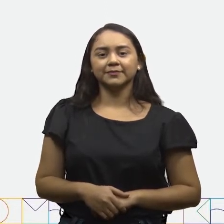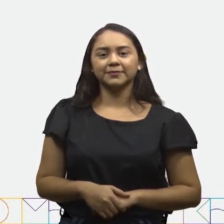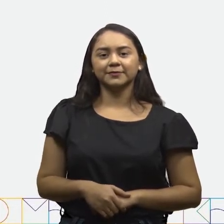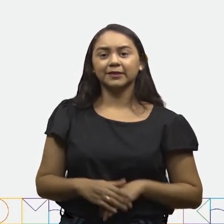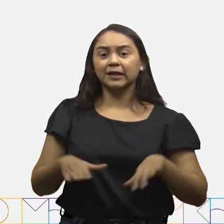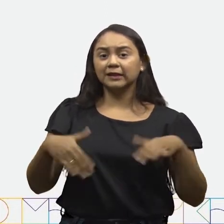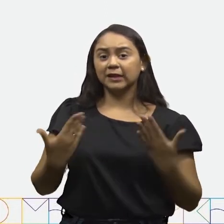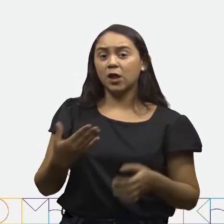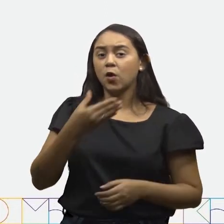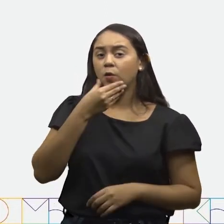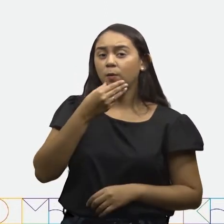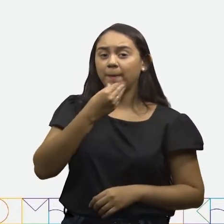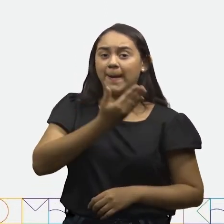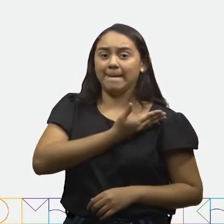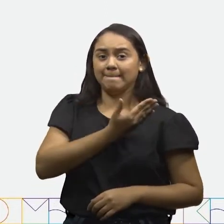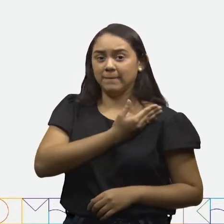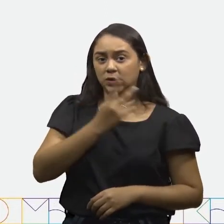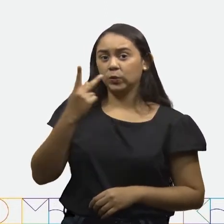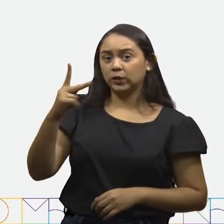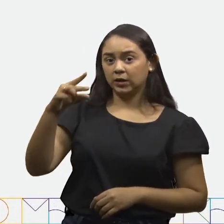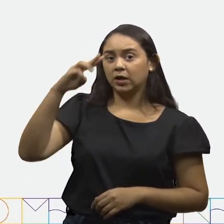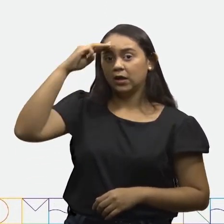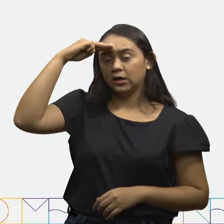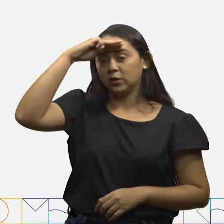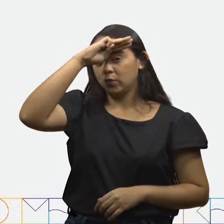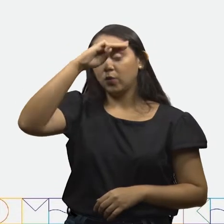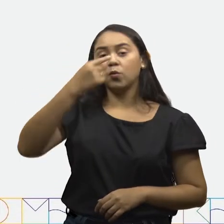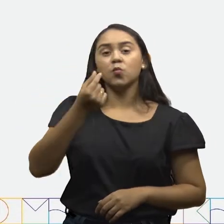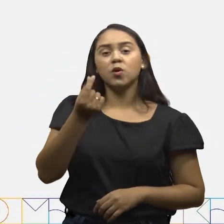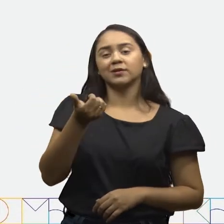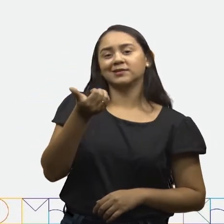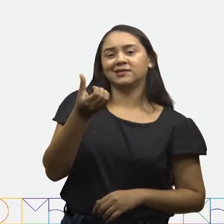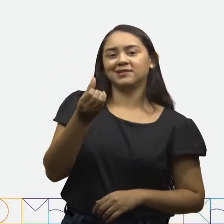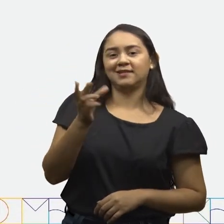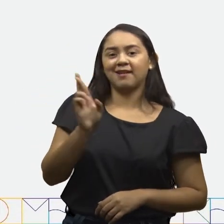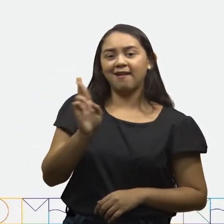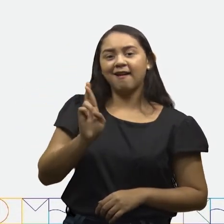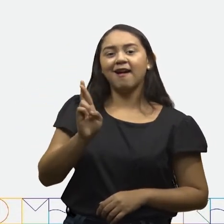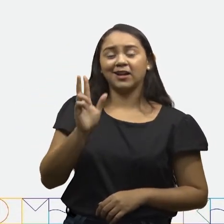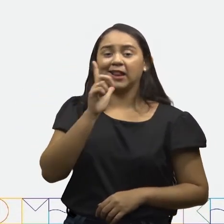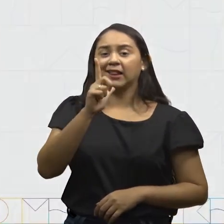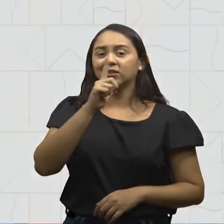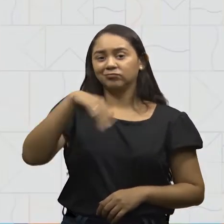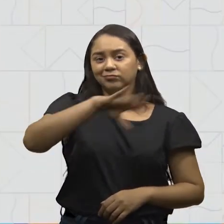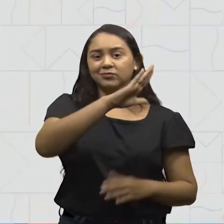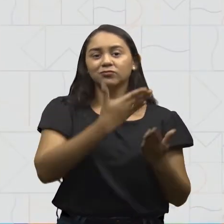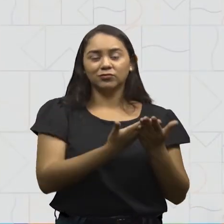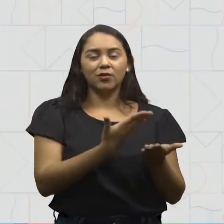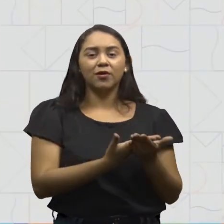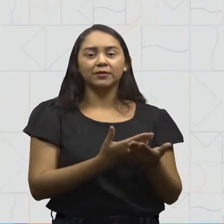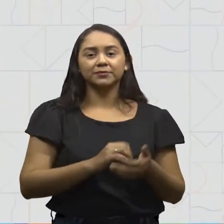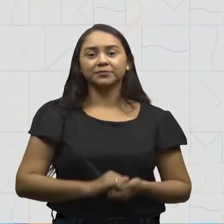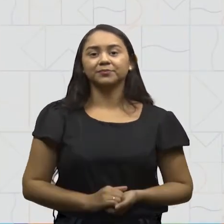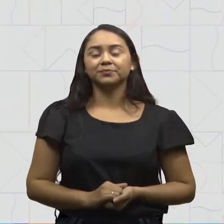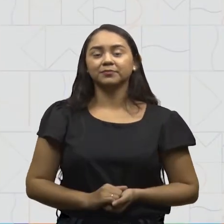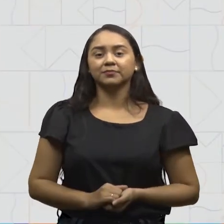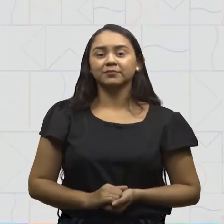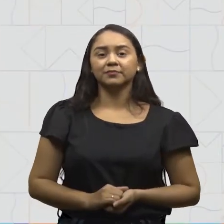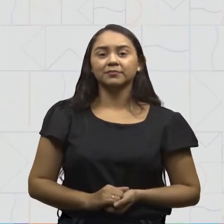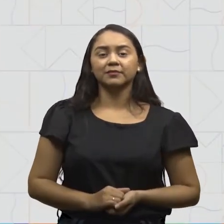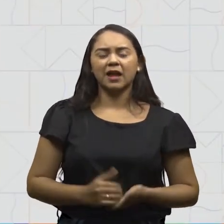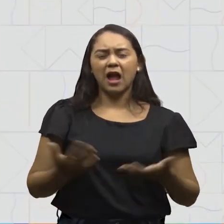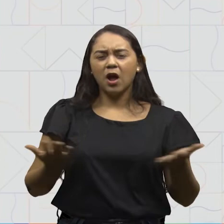Então, o amigo de Antônio leva 16 reais para lanchar. Querido aluno,